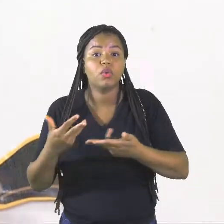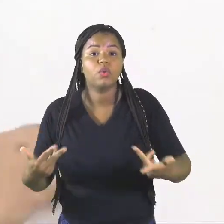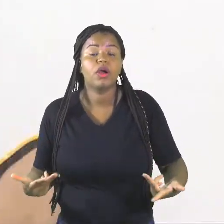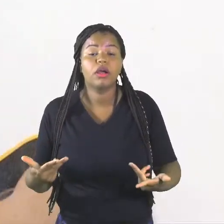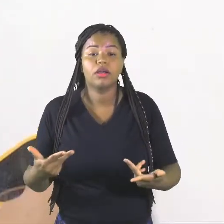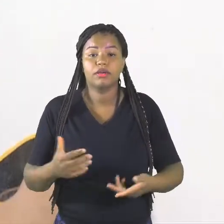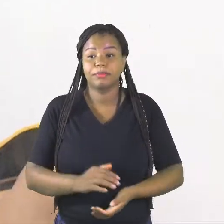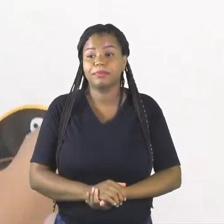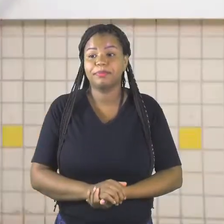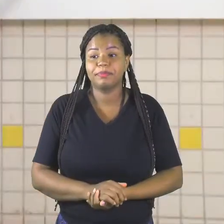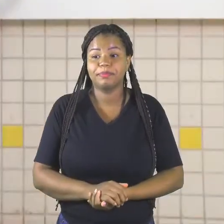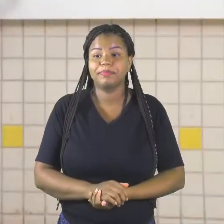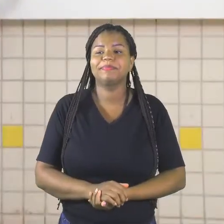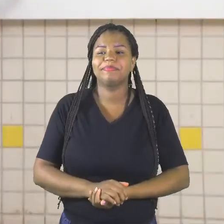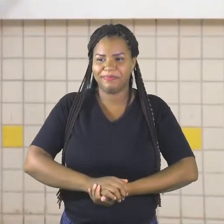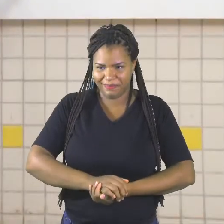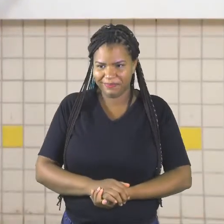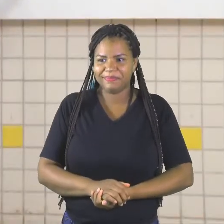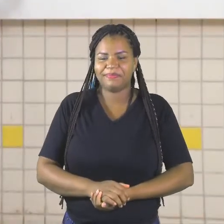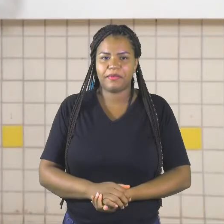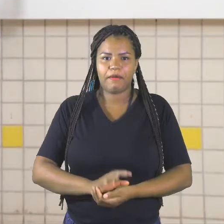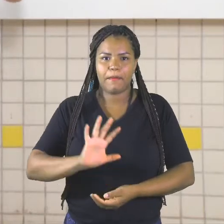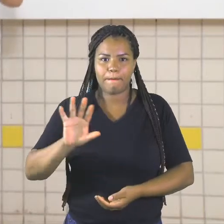Vamos pegar mais dois chapéus?